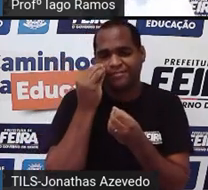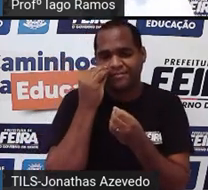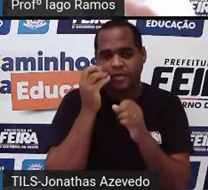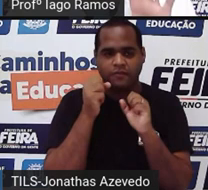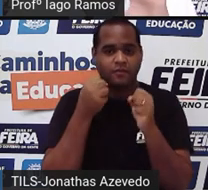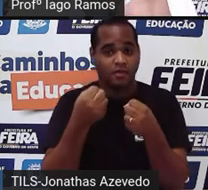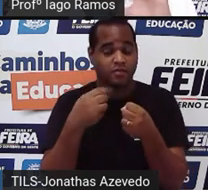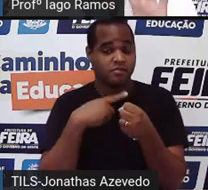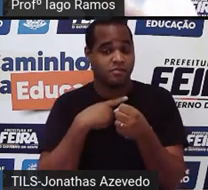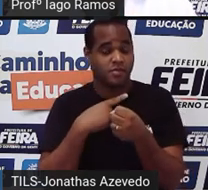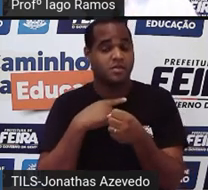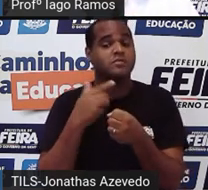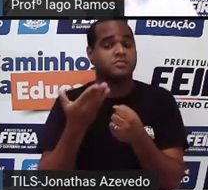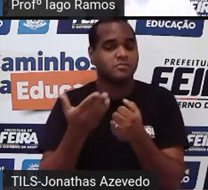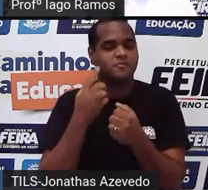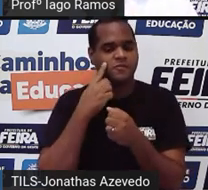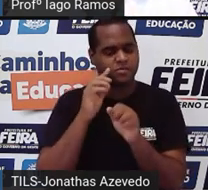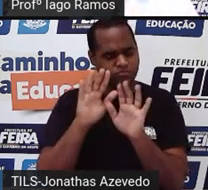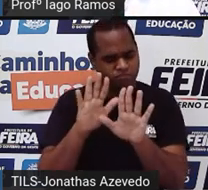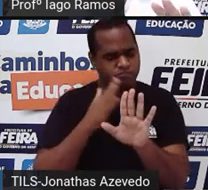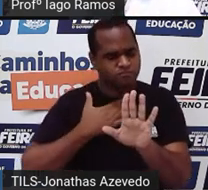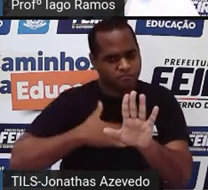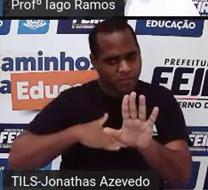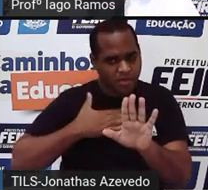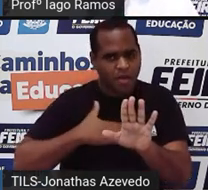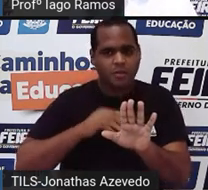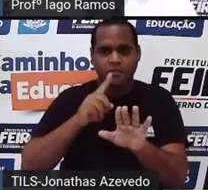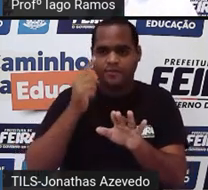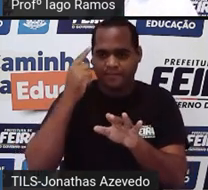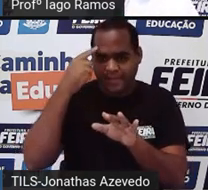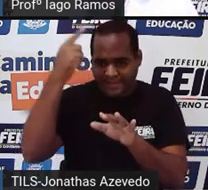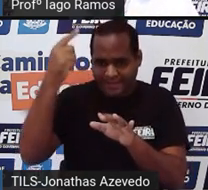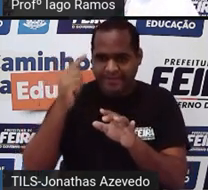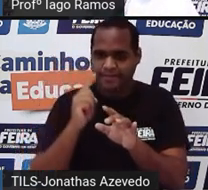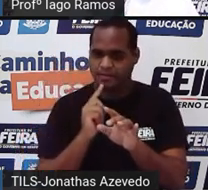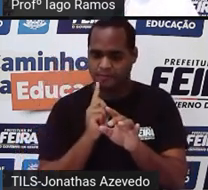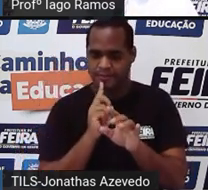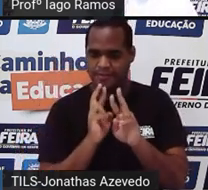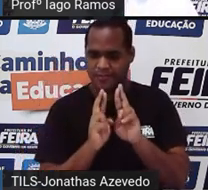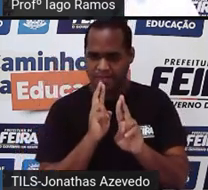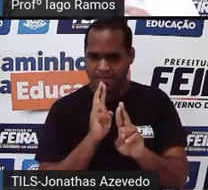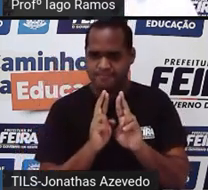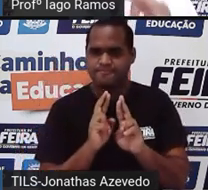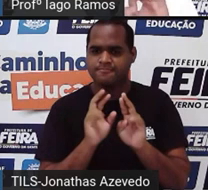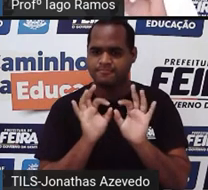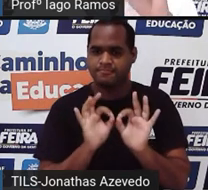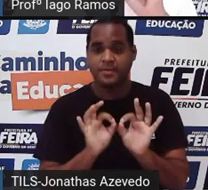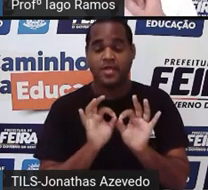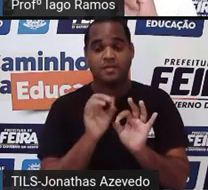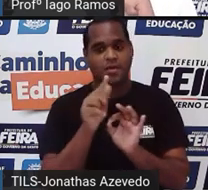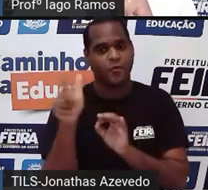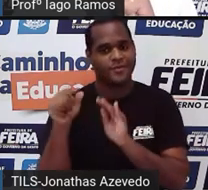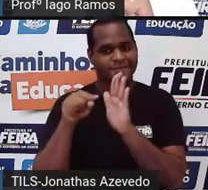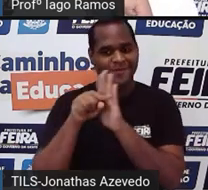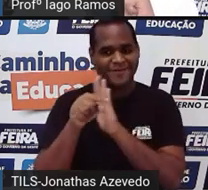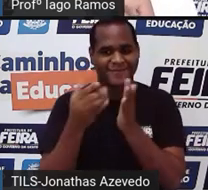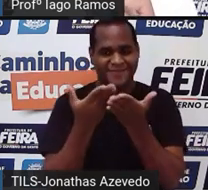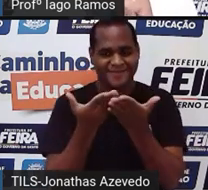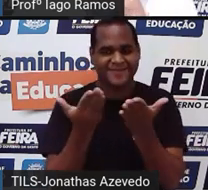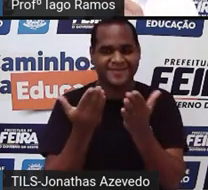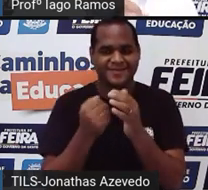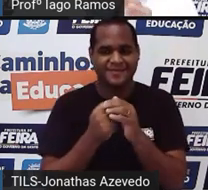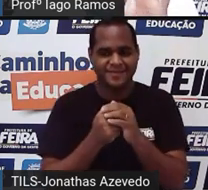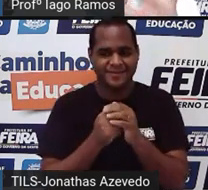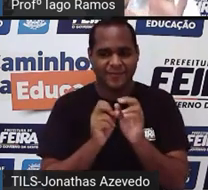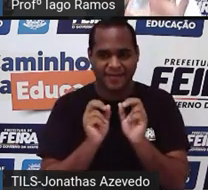alguma coisa, segura aí, segura a sua anotação, tá bom? Porque eu tenho só mais uma perguntinha para você,